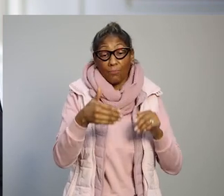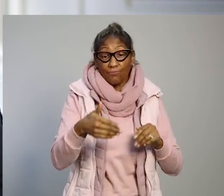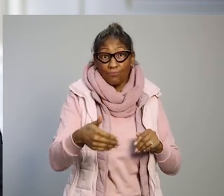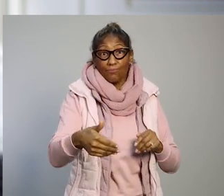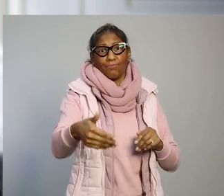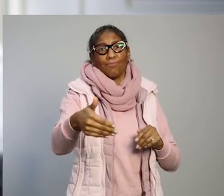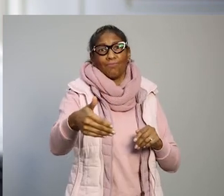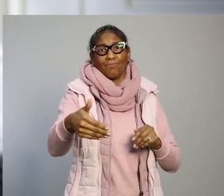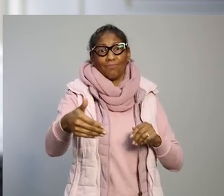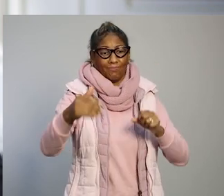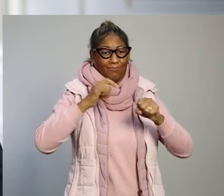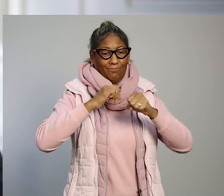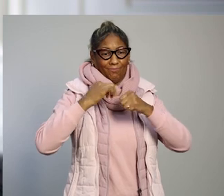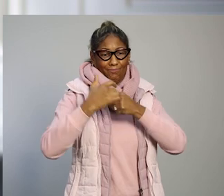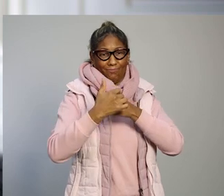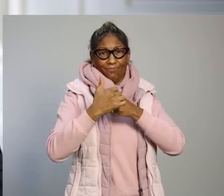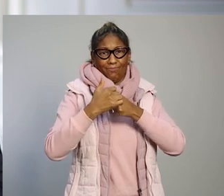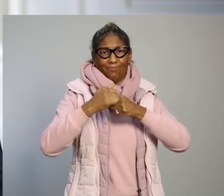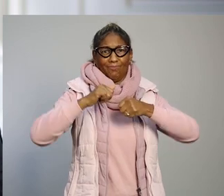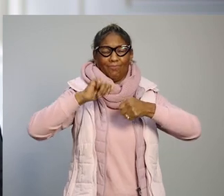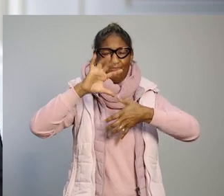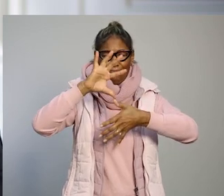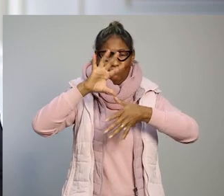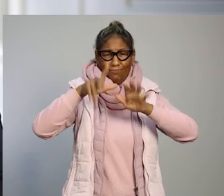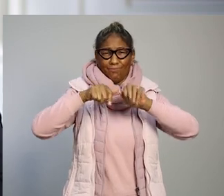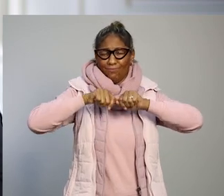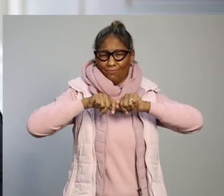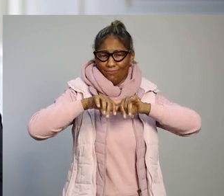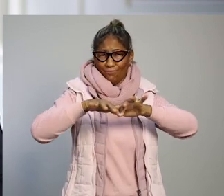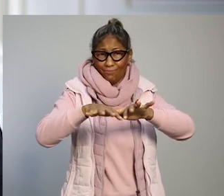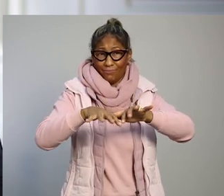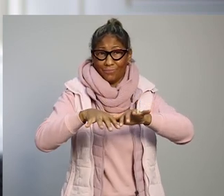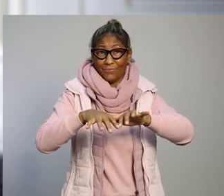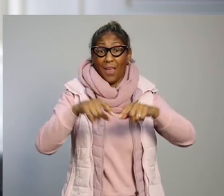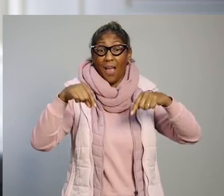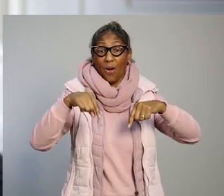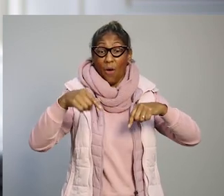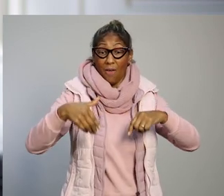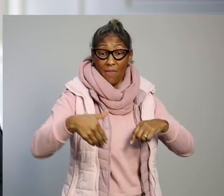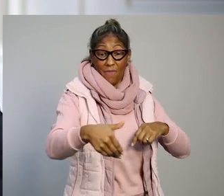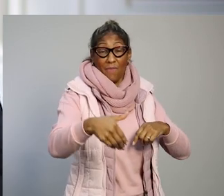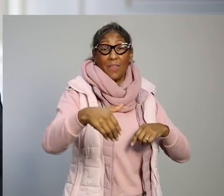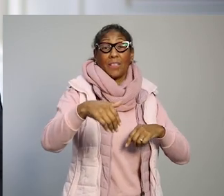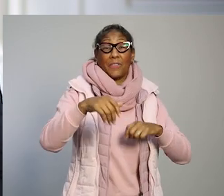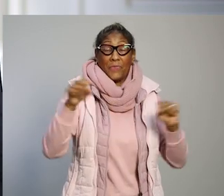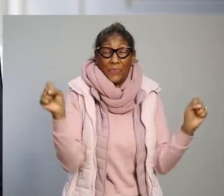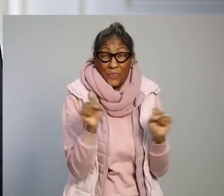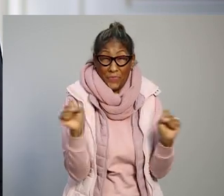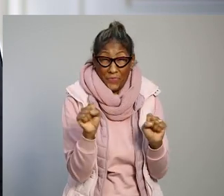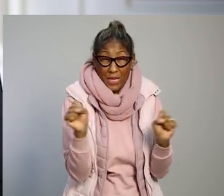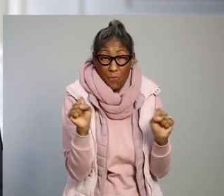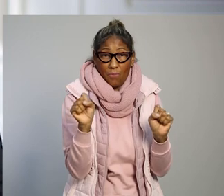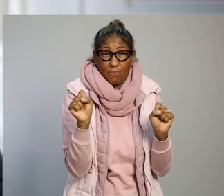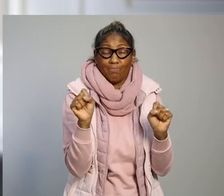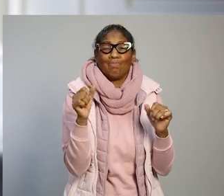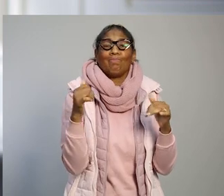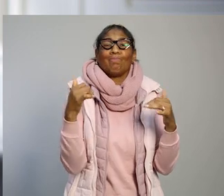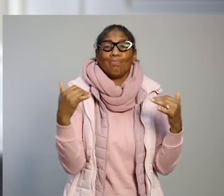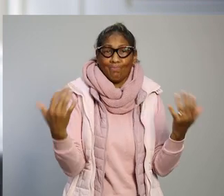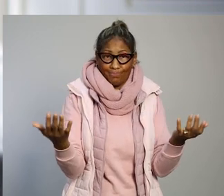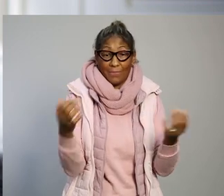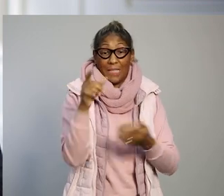duro no combate à pandemia no Rio Grande do Sul, com a chegada do frio e da sobrecarga que ele provoca no nosso sistema de saúde.